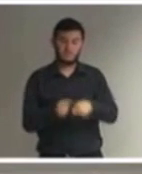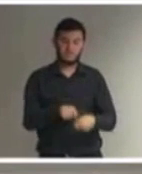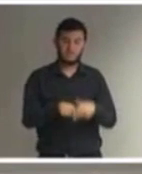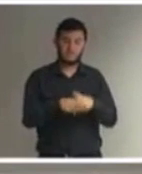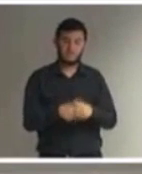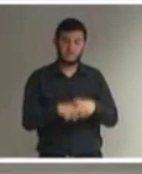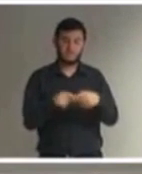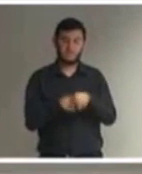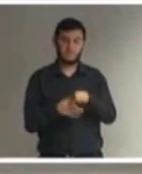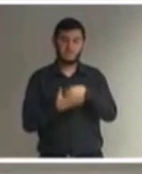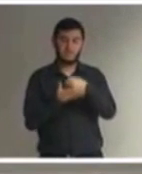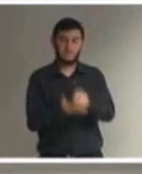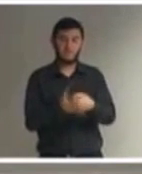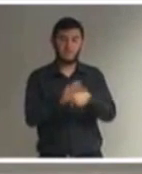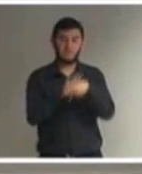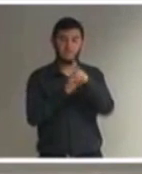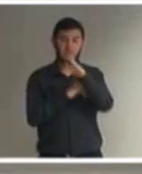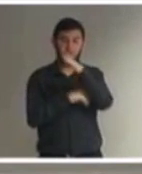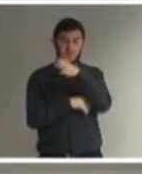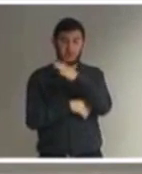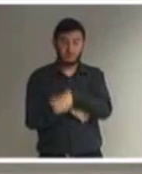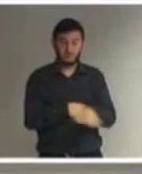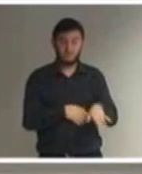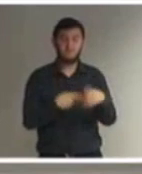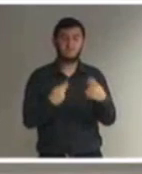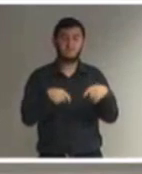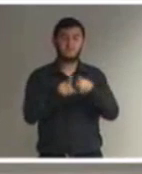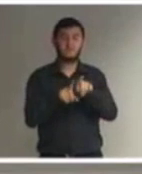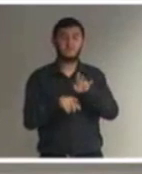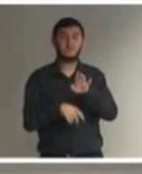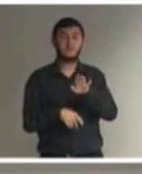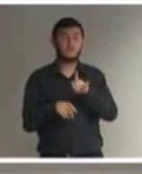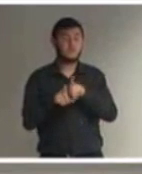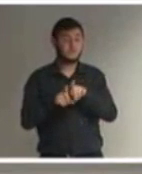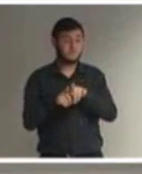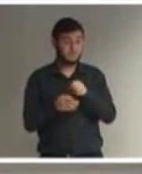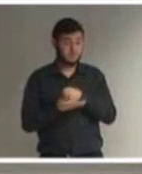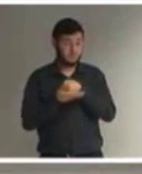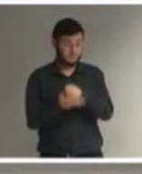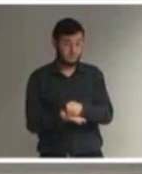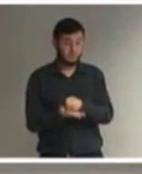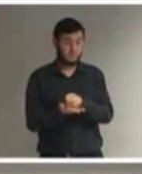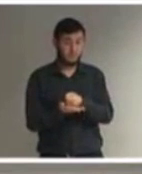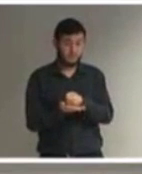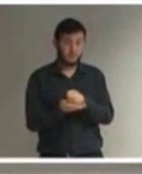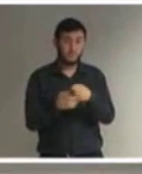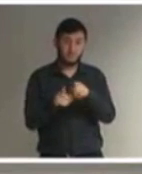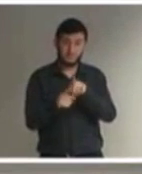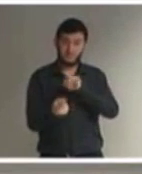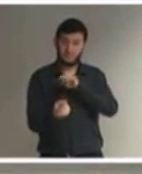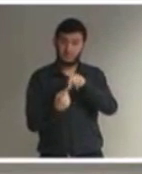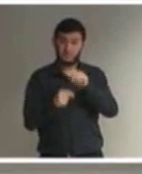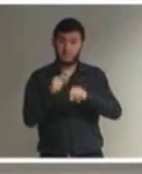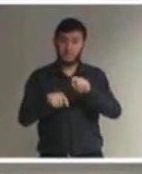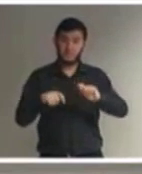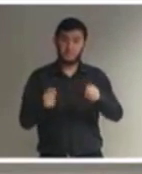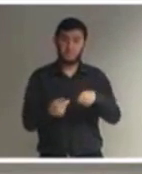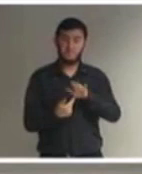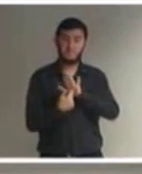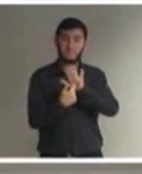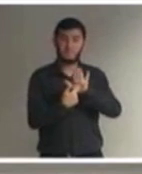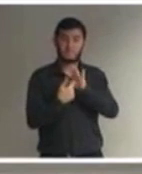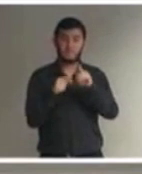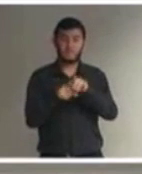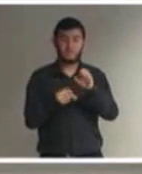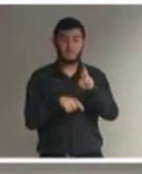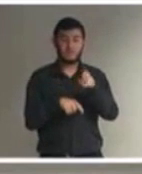apoios que a criança necessitar. E estabelece também, além de reiterar a questão do crime pela recusa